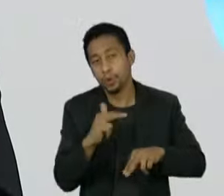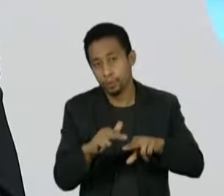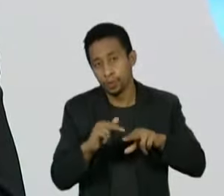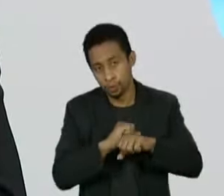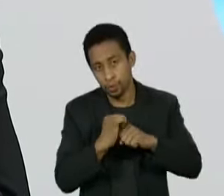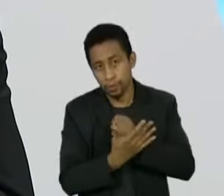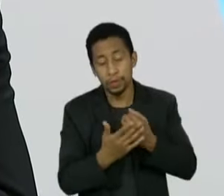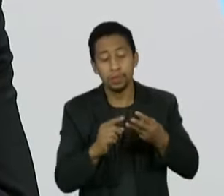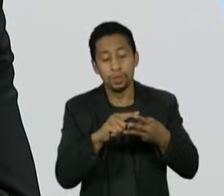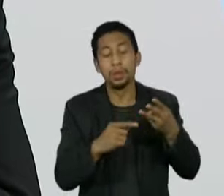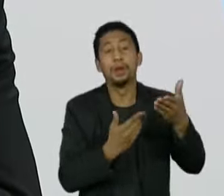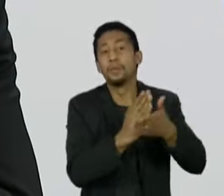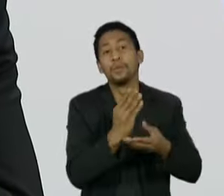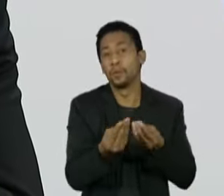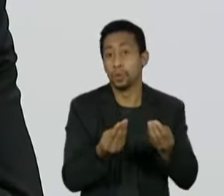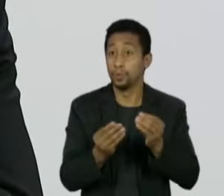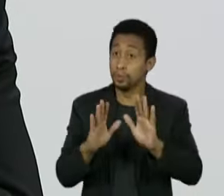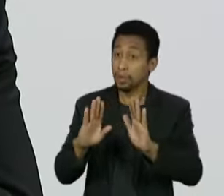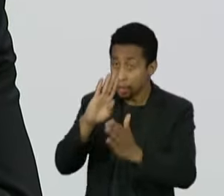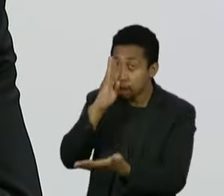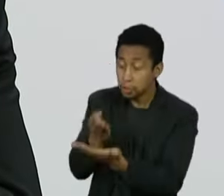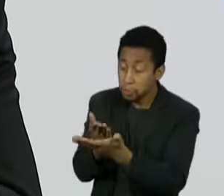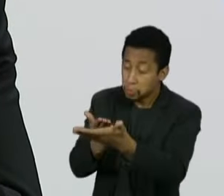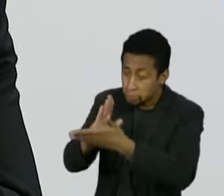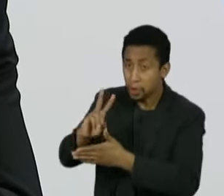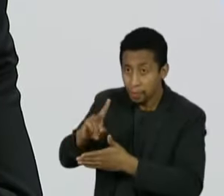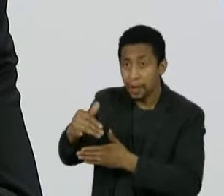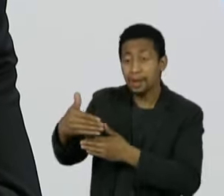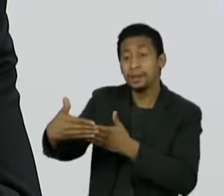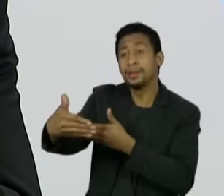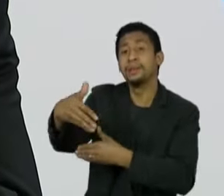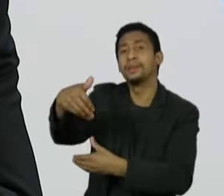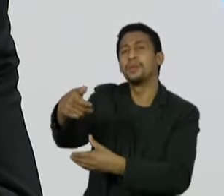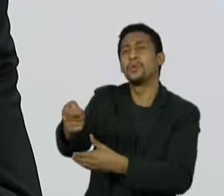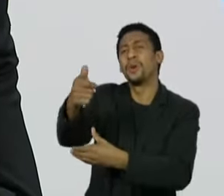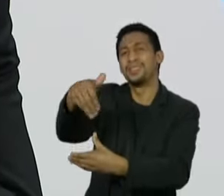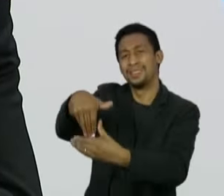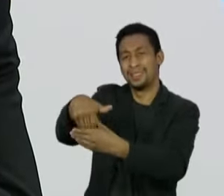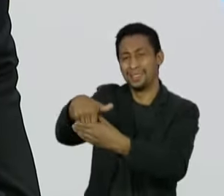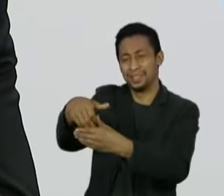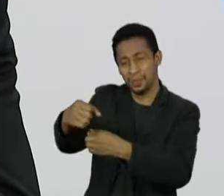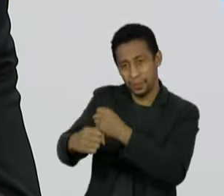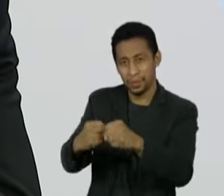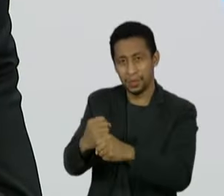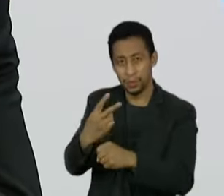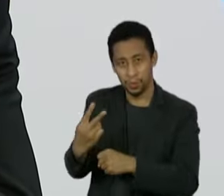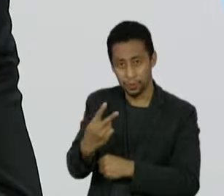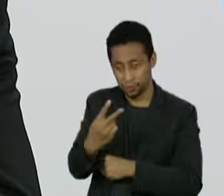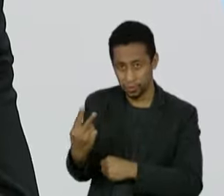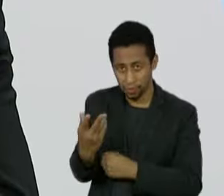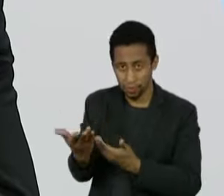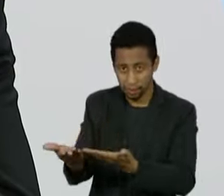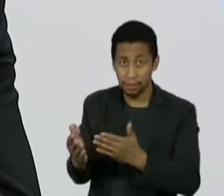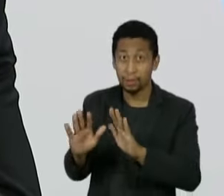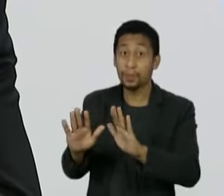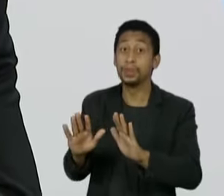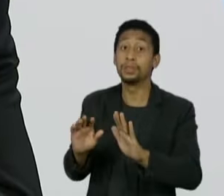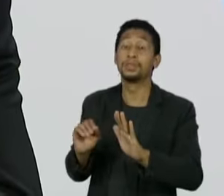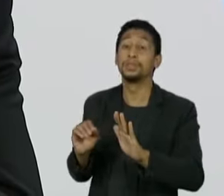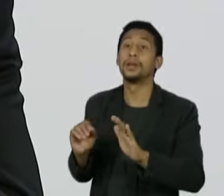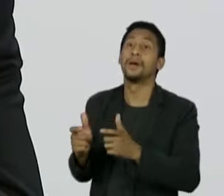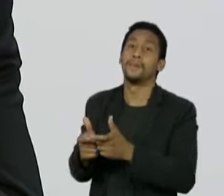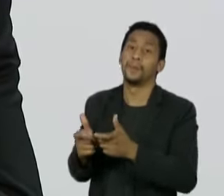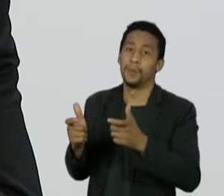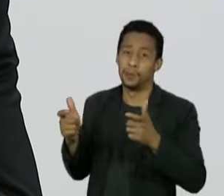adesão, especialmente que estamos perto de ano eleitoral. Então, tenho certeza que serão pautados e serão votados. Aqueles que são de fortalecimento das